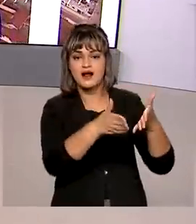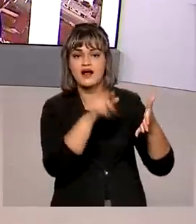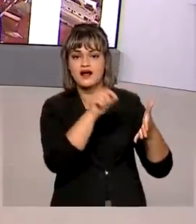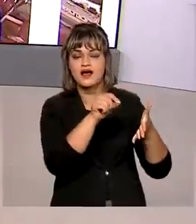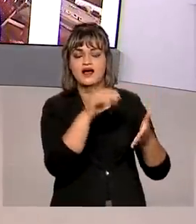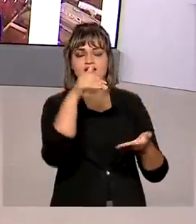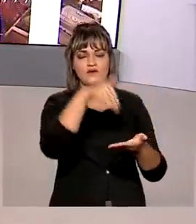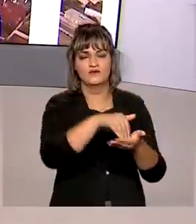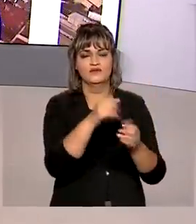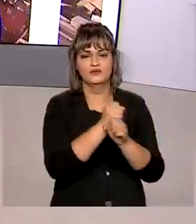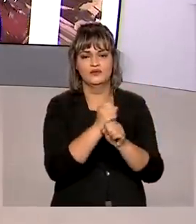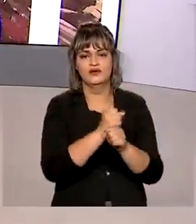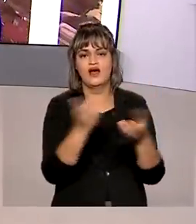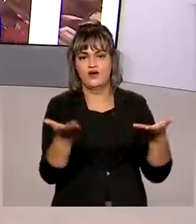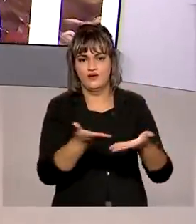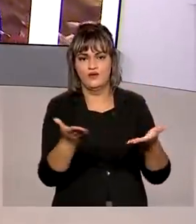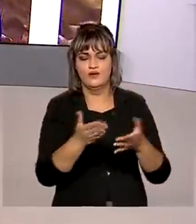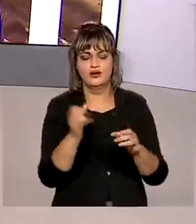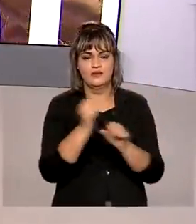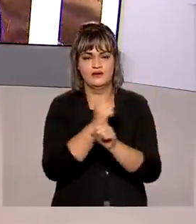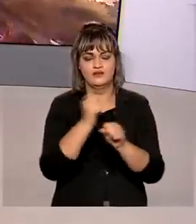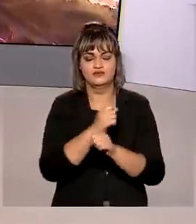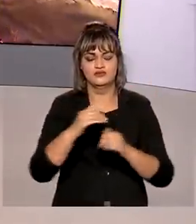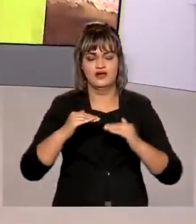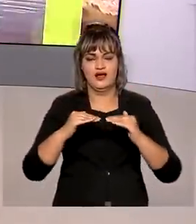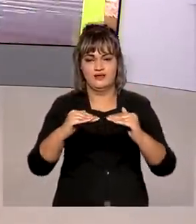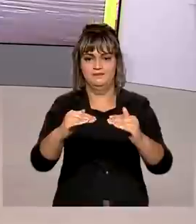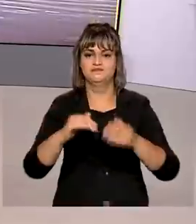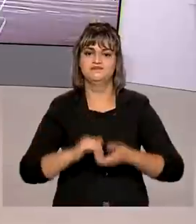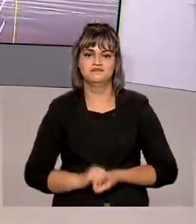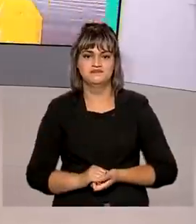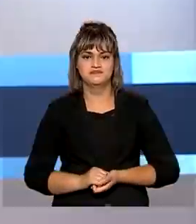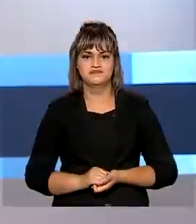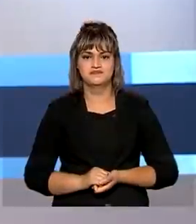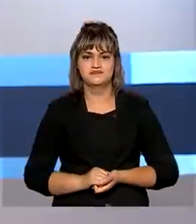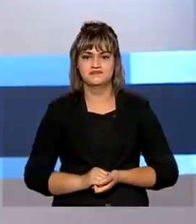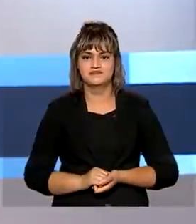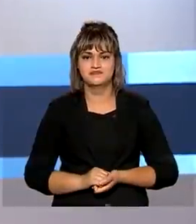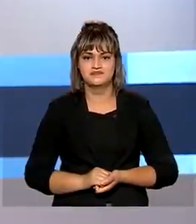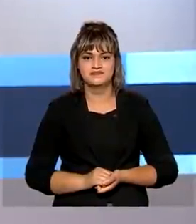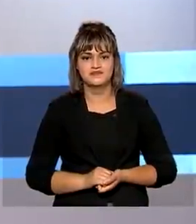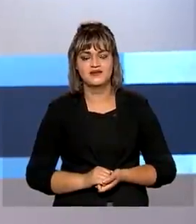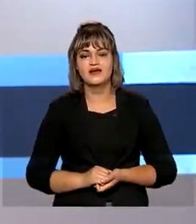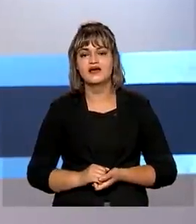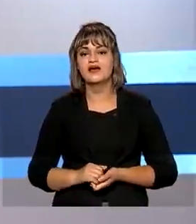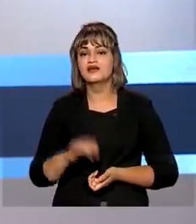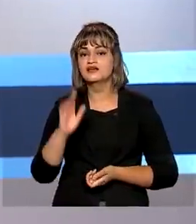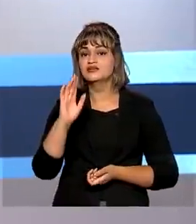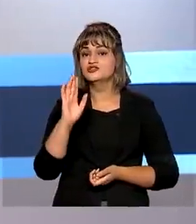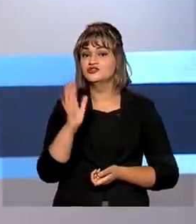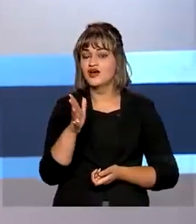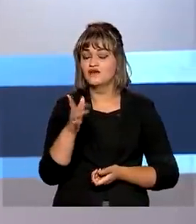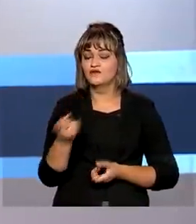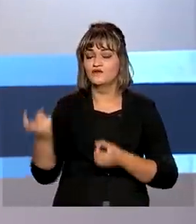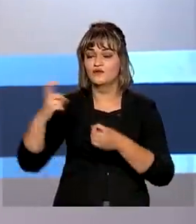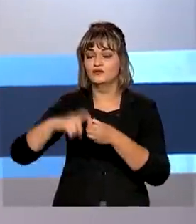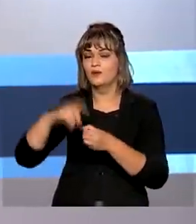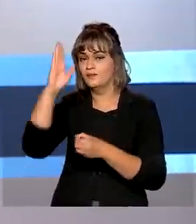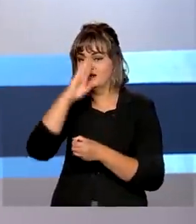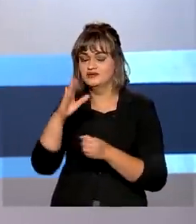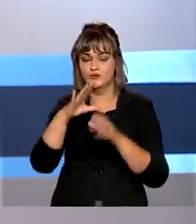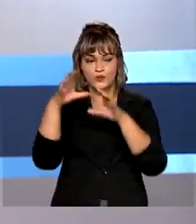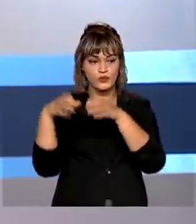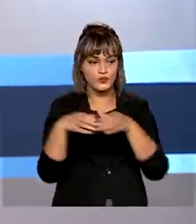até o fim de 2021 nas rodovias federais catarinenses. Já estão de volta ao Brasil os